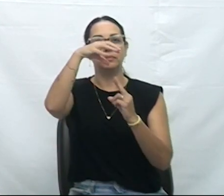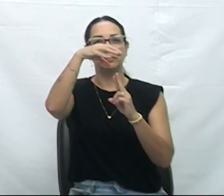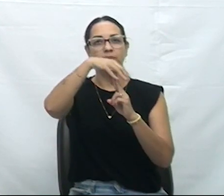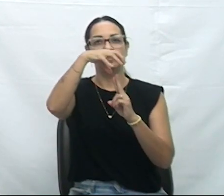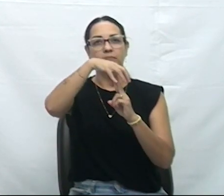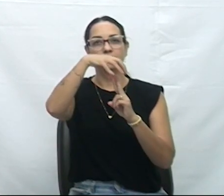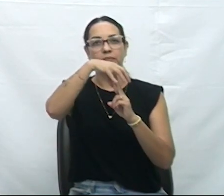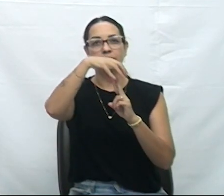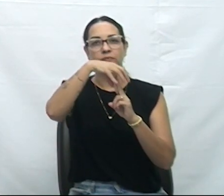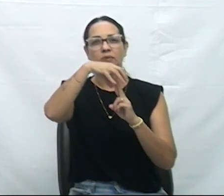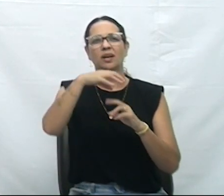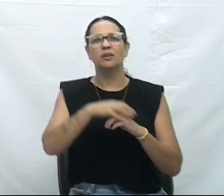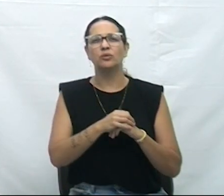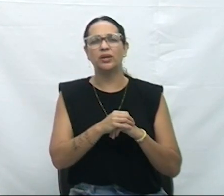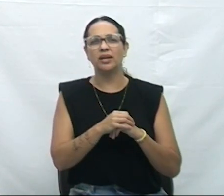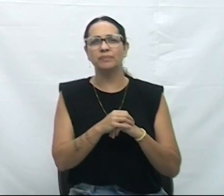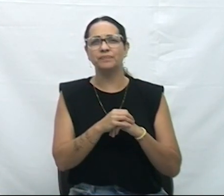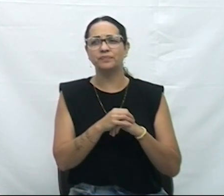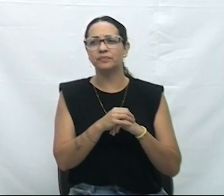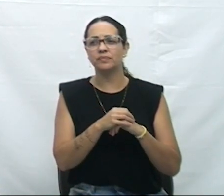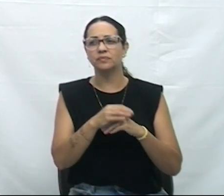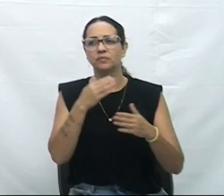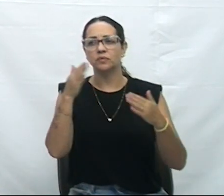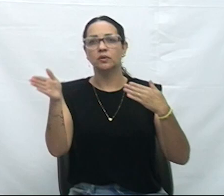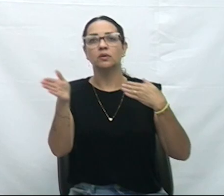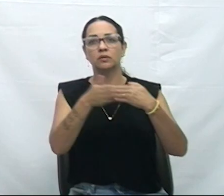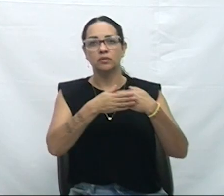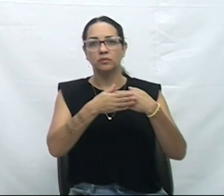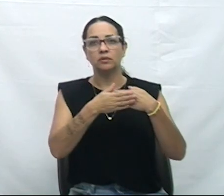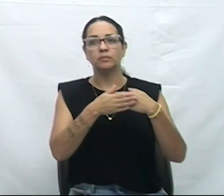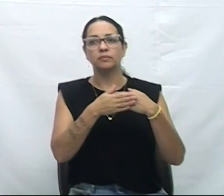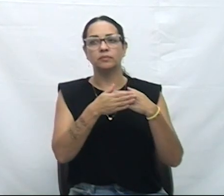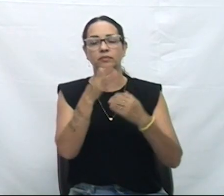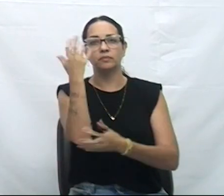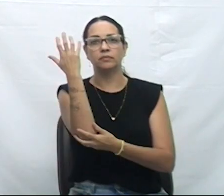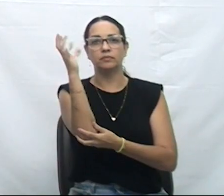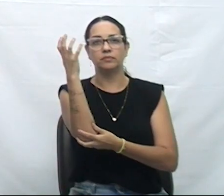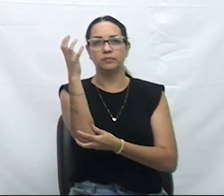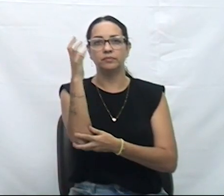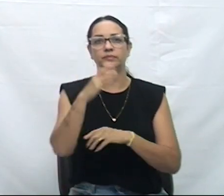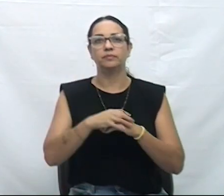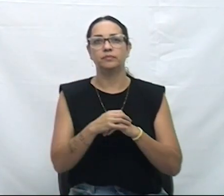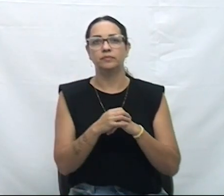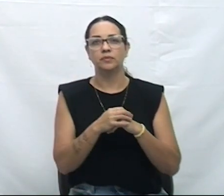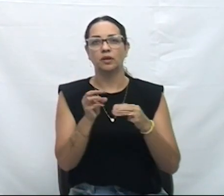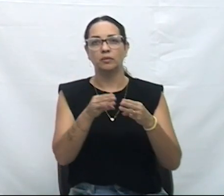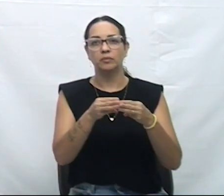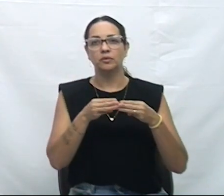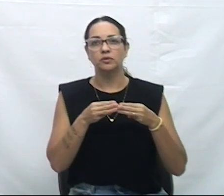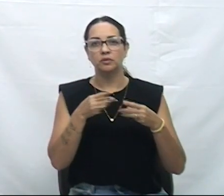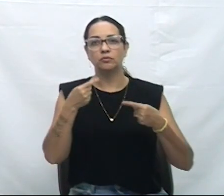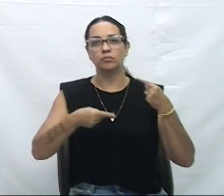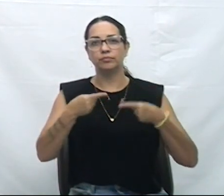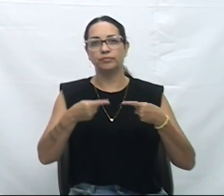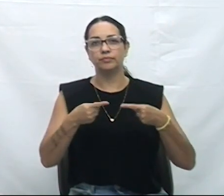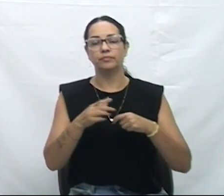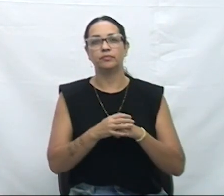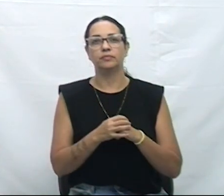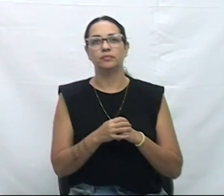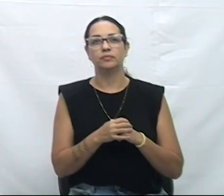Pinheirinho, no próximo dia 21 de junho de 2024. A moção está em discussão.